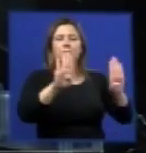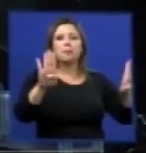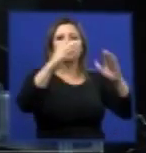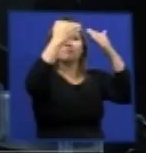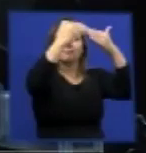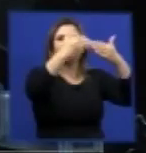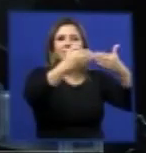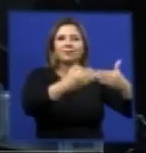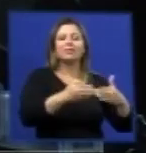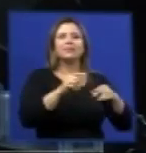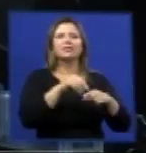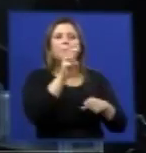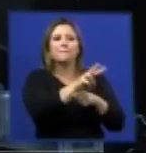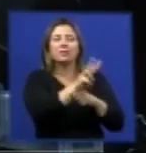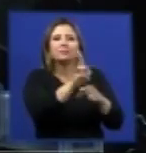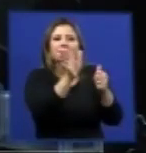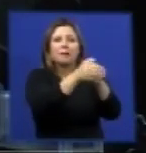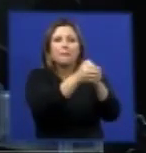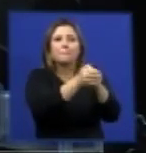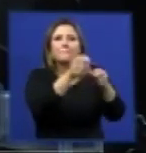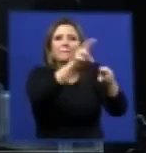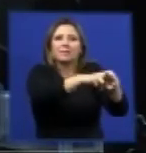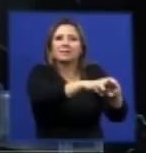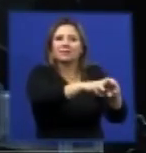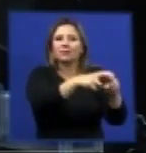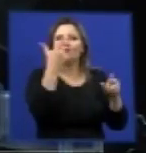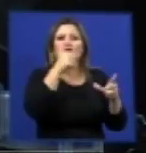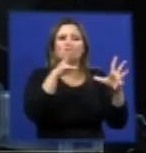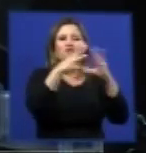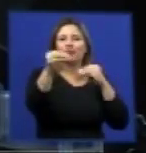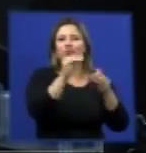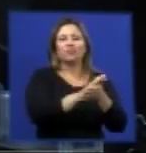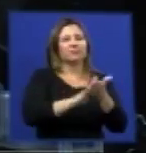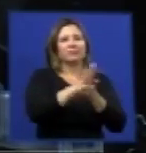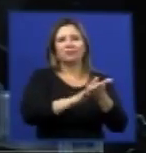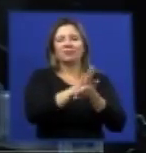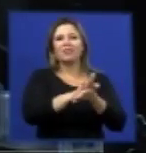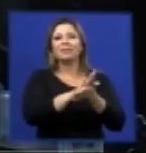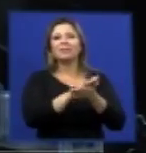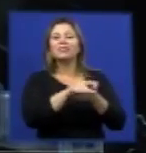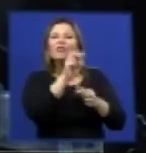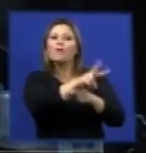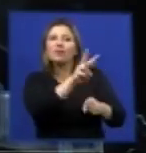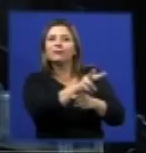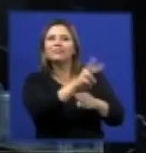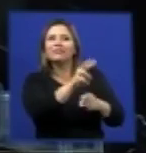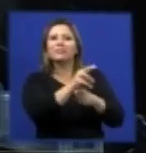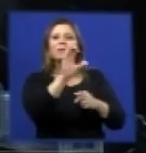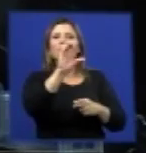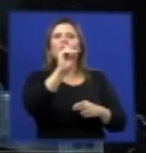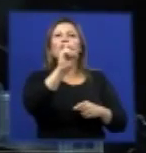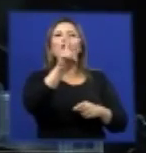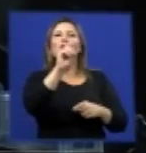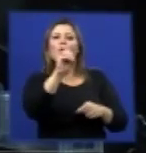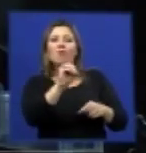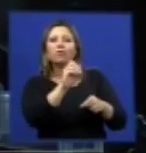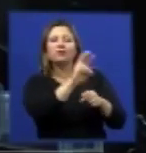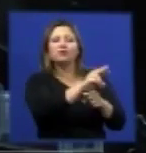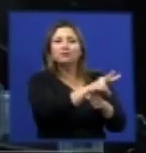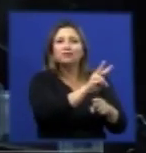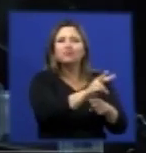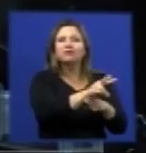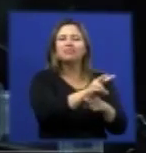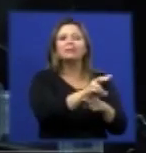esse depósito mesmo seco o ovo fica viável até por um ano os trabalhos demonstram isso